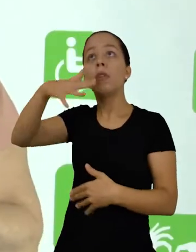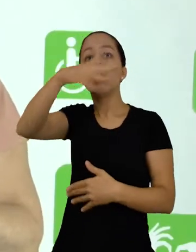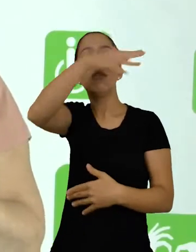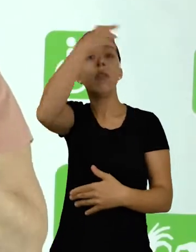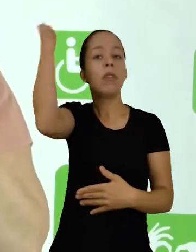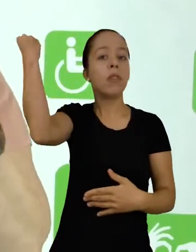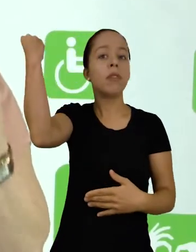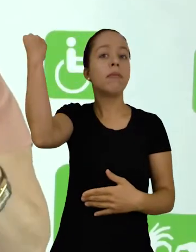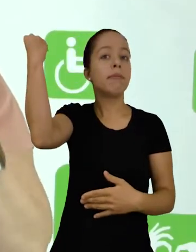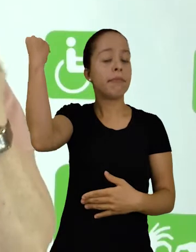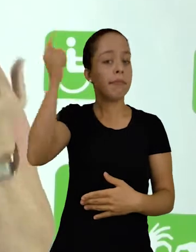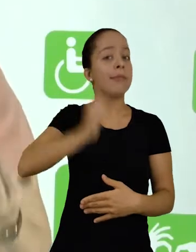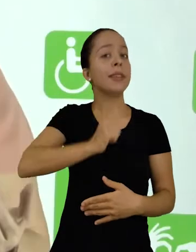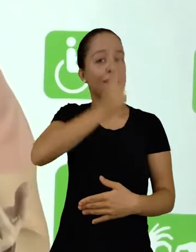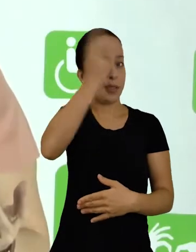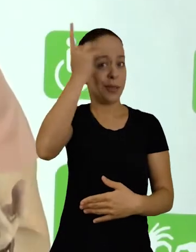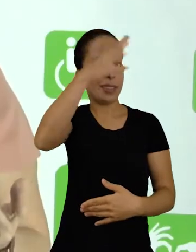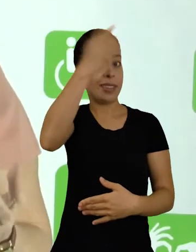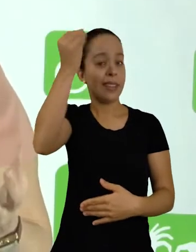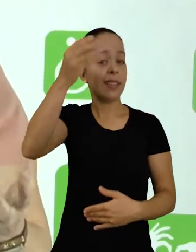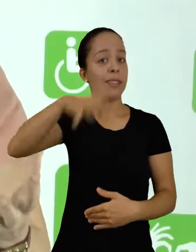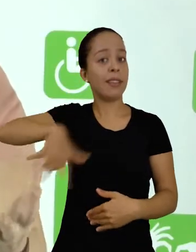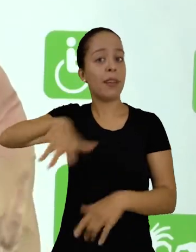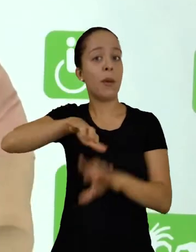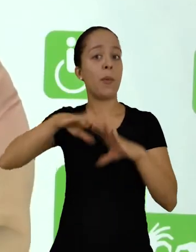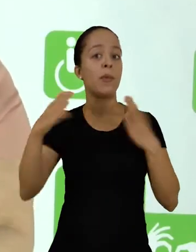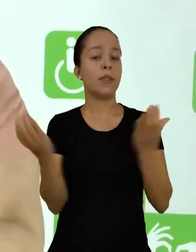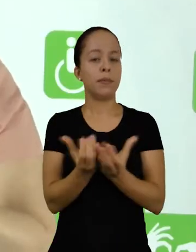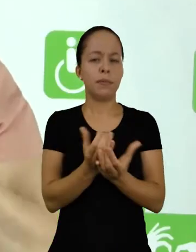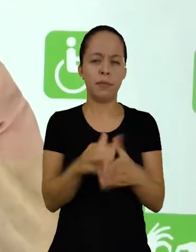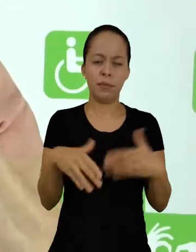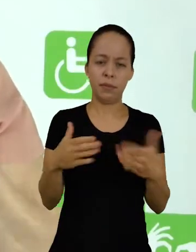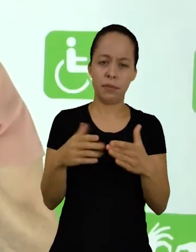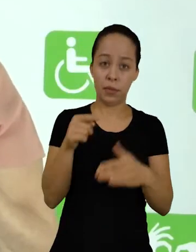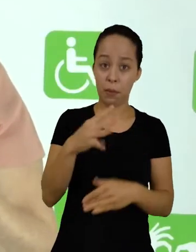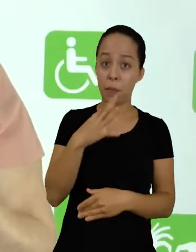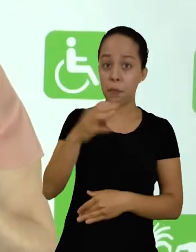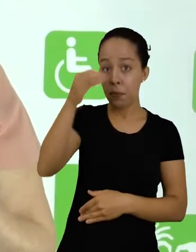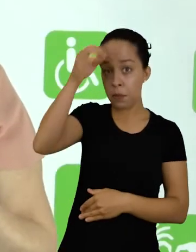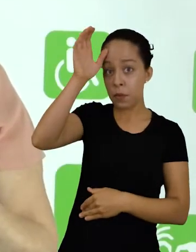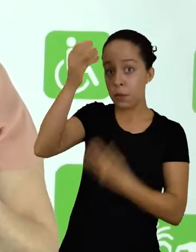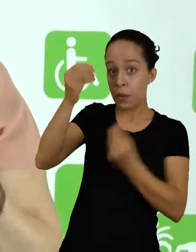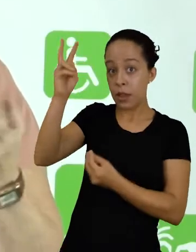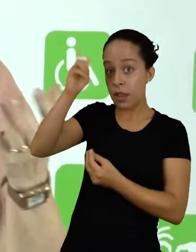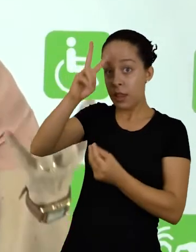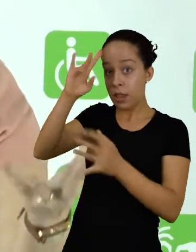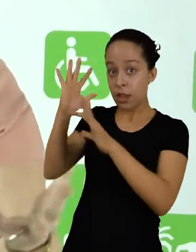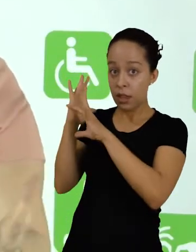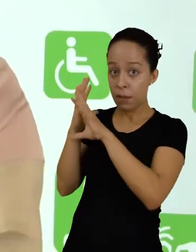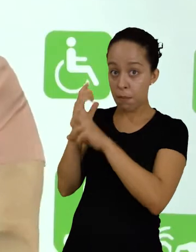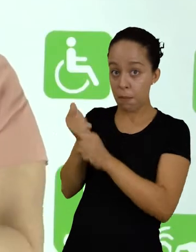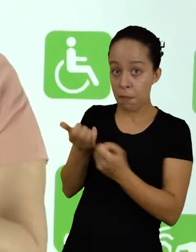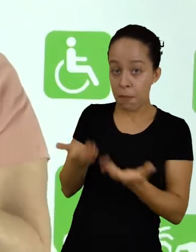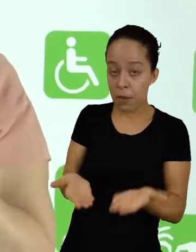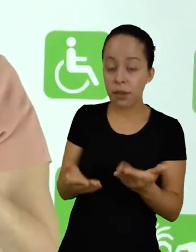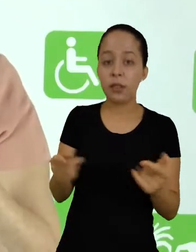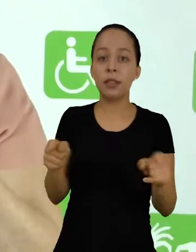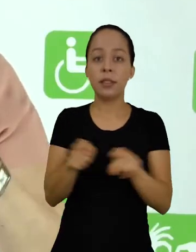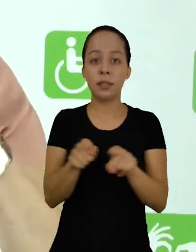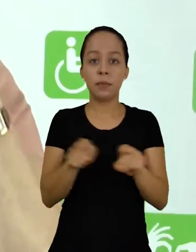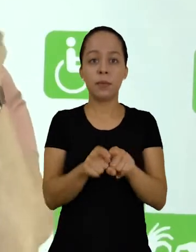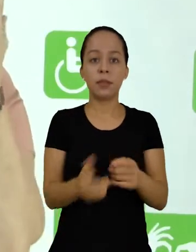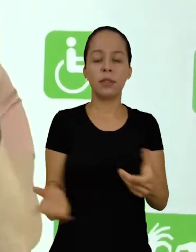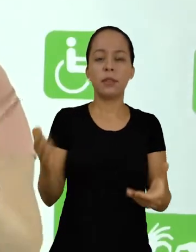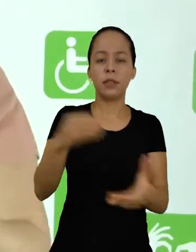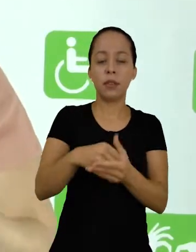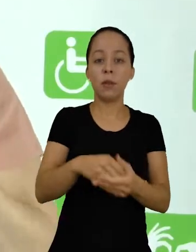comunidades e no esquecimento das pessoas. Então, recuperar esse conhecimento, a recuperação e também